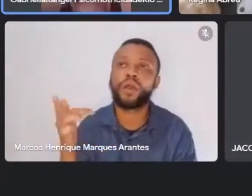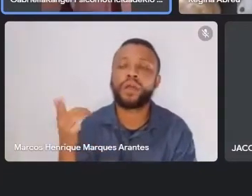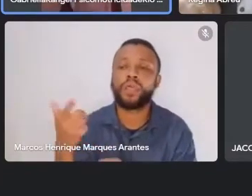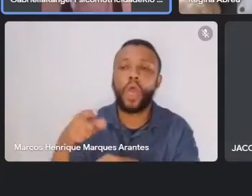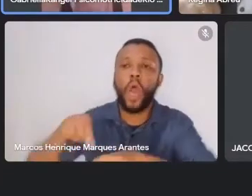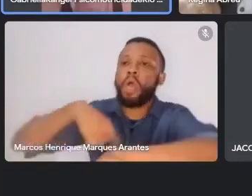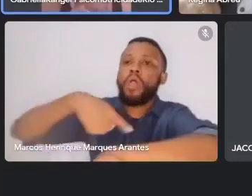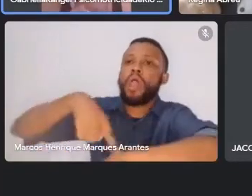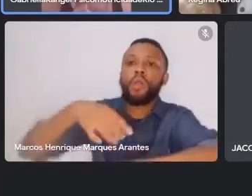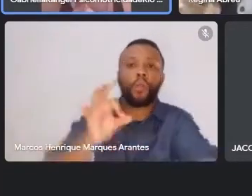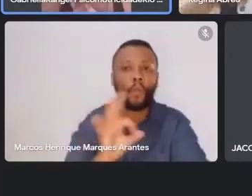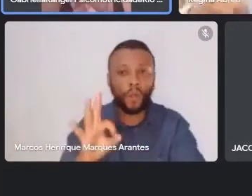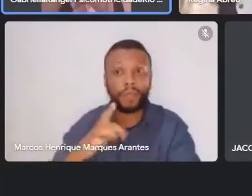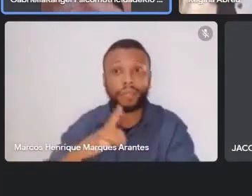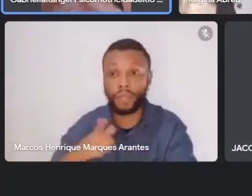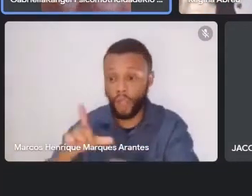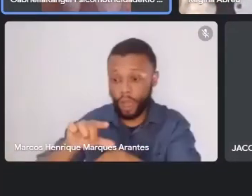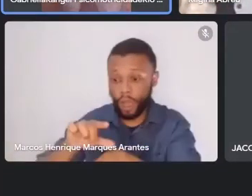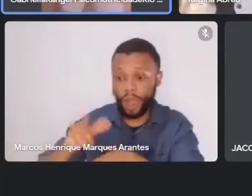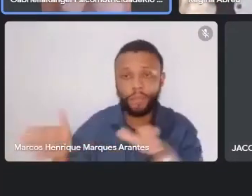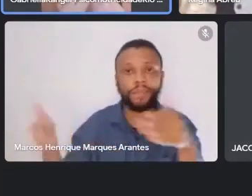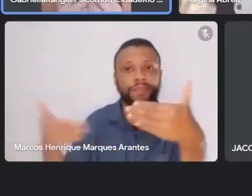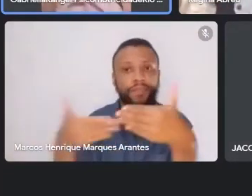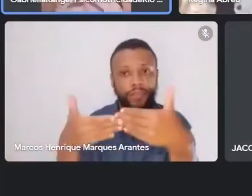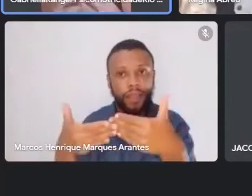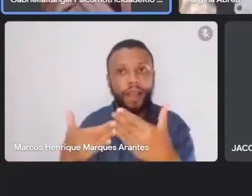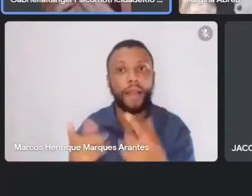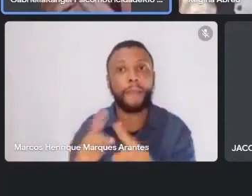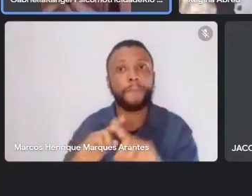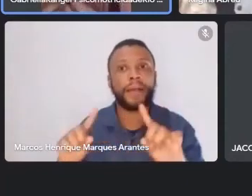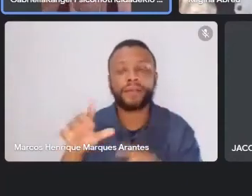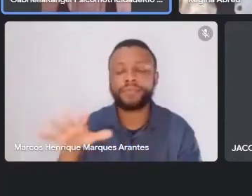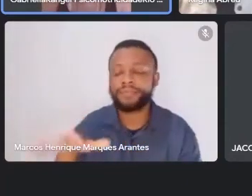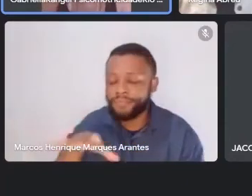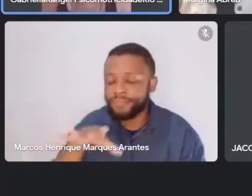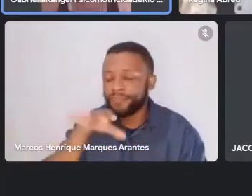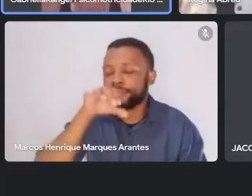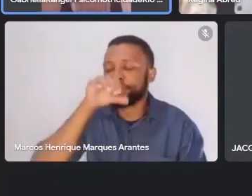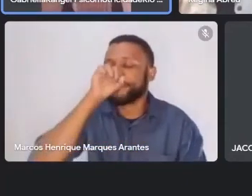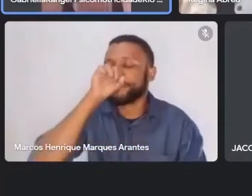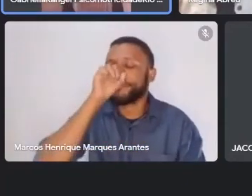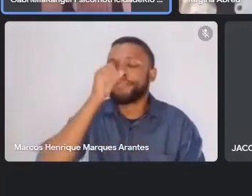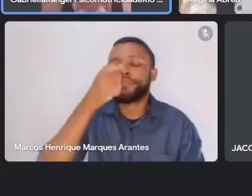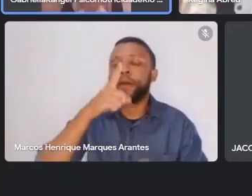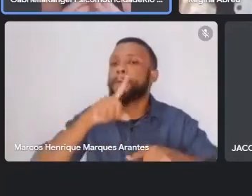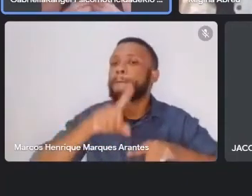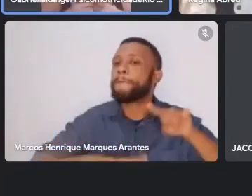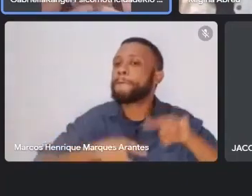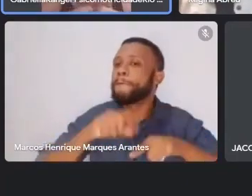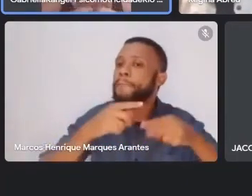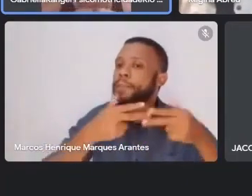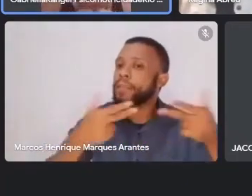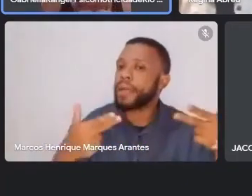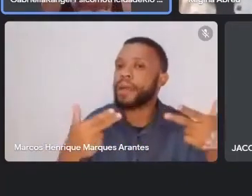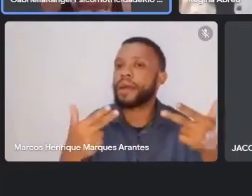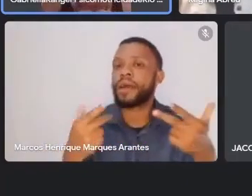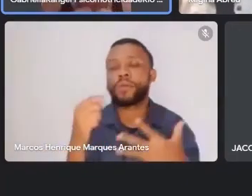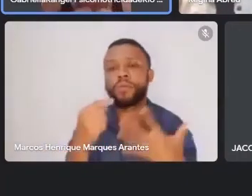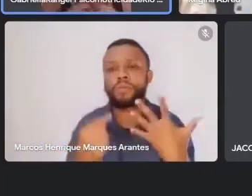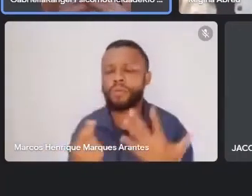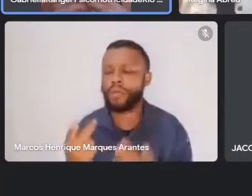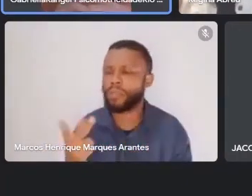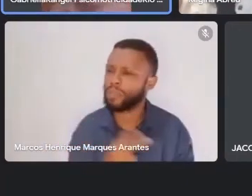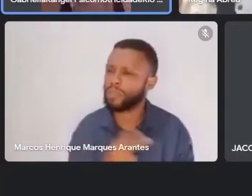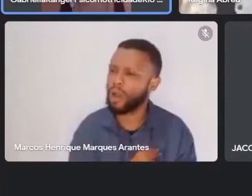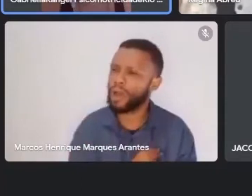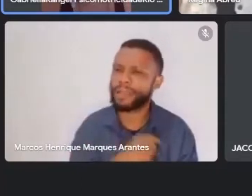porque eles tinham até o horário para fechar, mas tinha cheiro, tinha materiais, equipamentos, eu falei, gente, quem é essa figura, né,